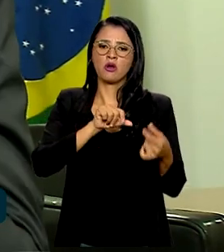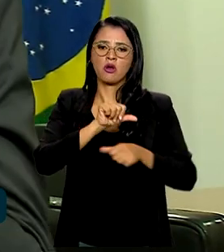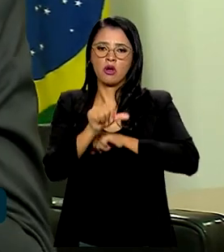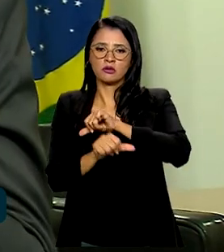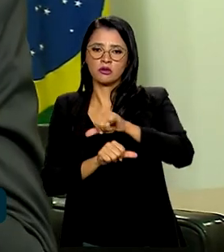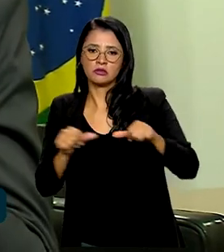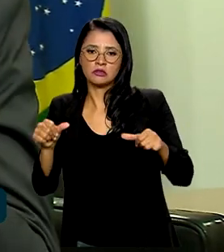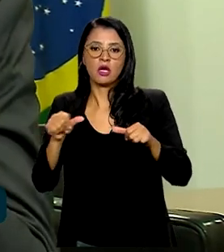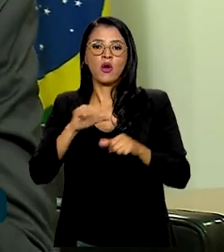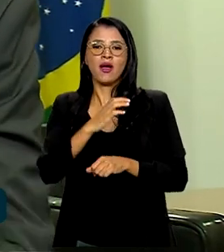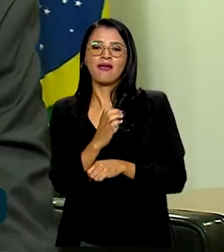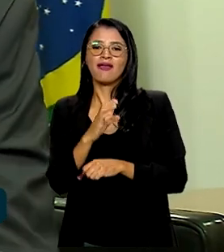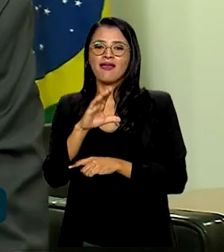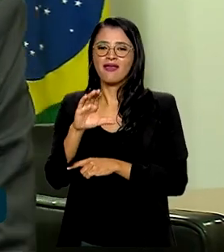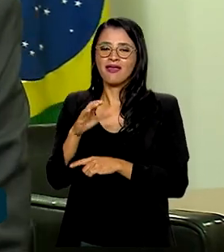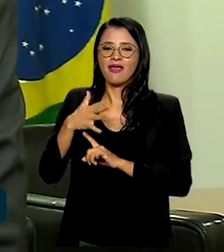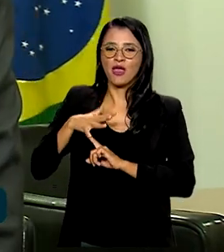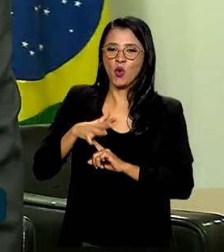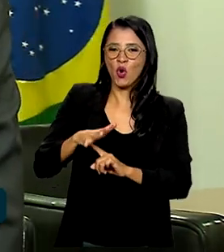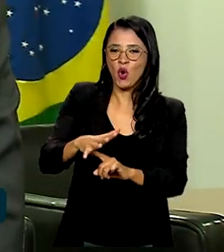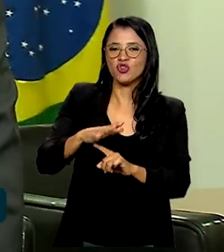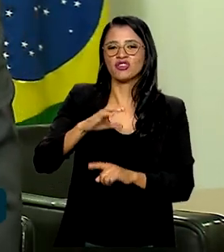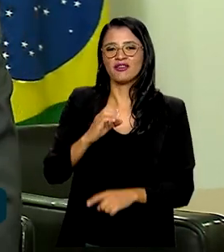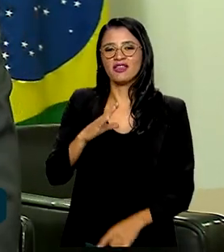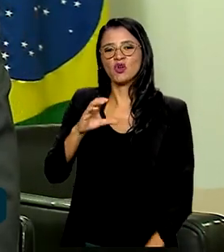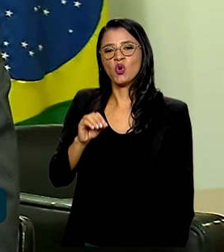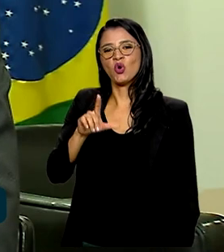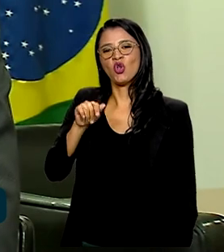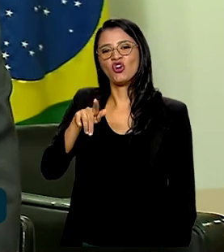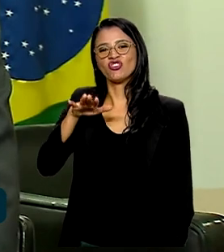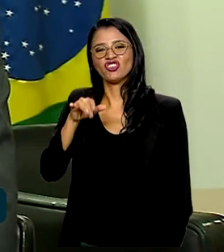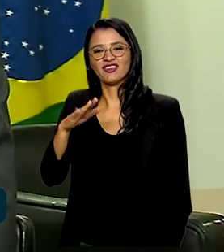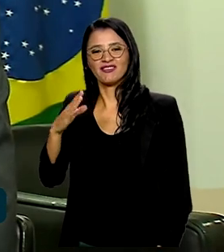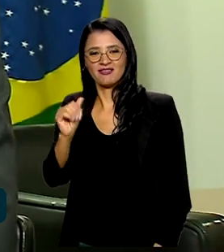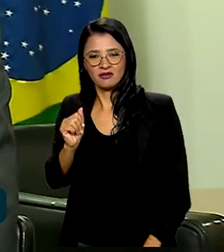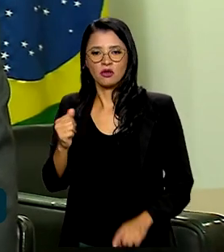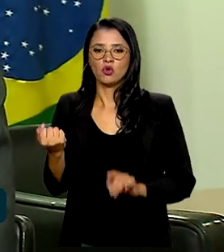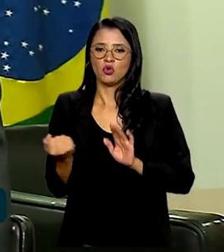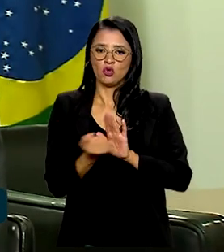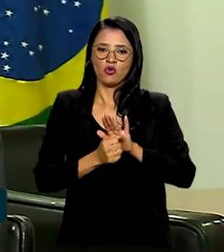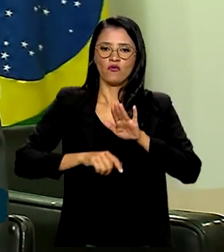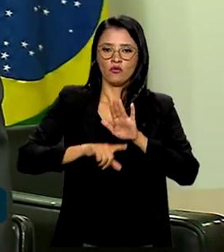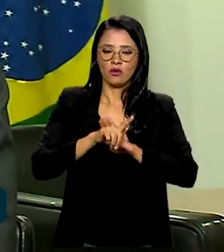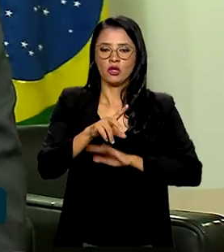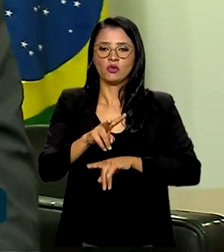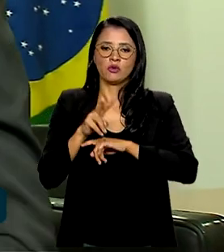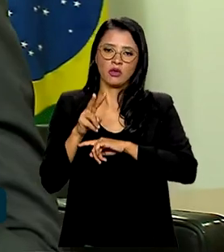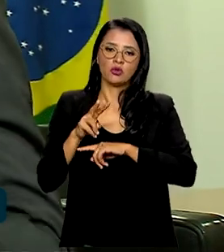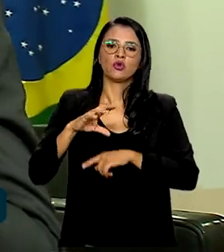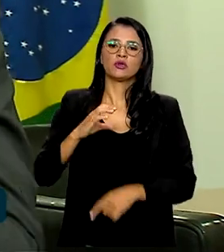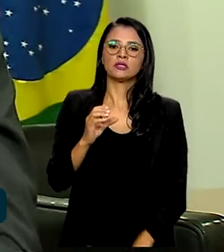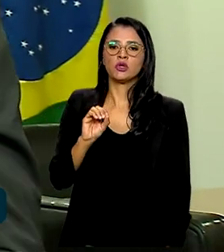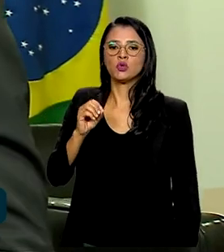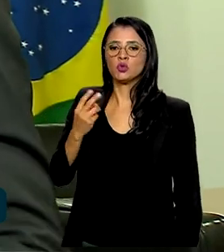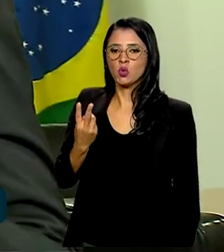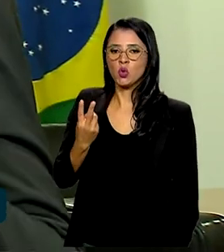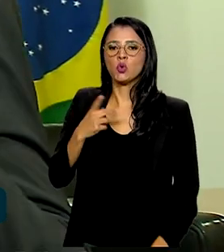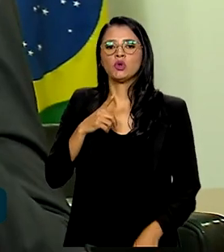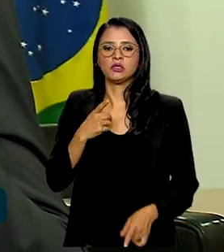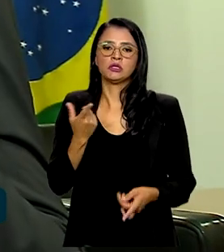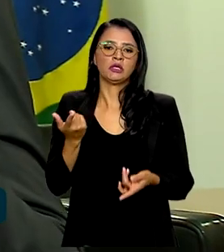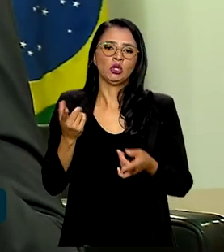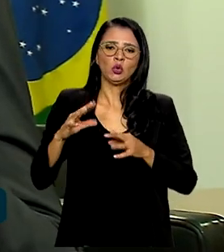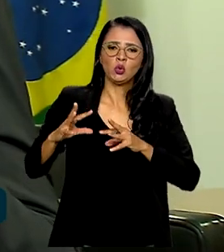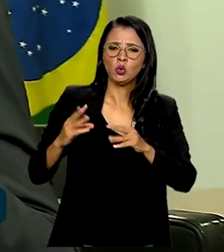Por exemplo, nós queremos aprovar o novo Marco Regulatório para o Crédito de Carbono, bioinsumos, tudo